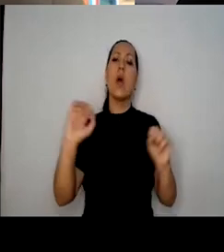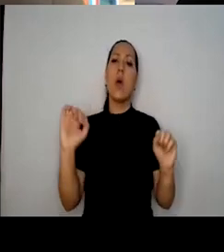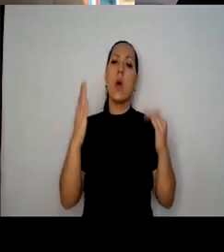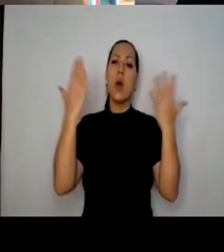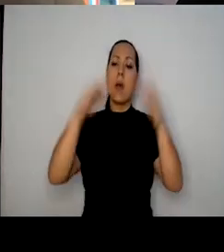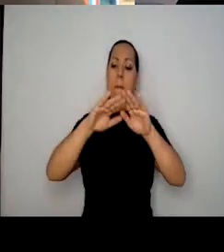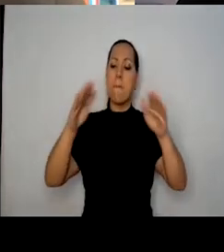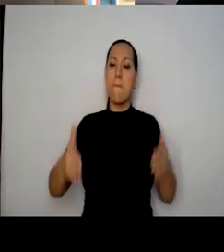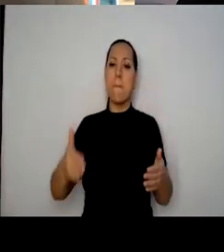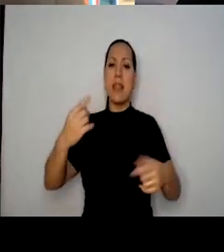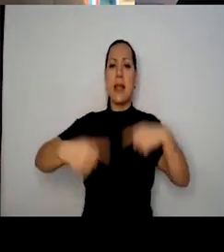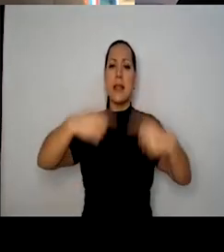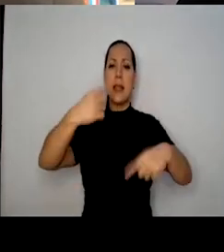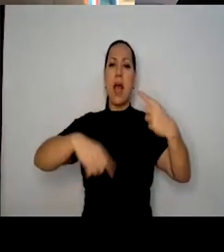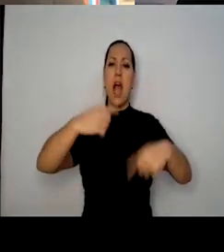Debate Fundo do Poço?